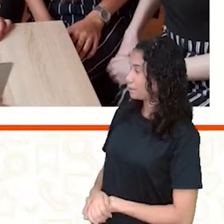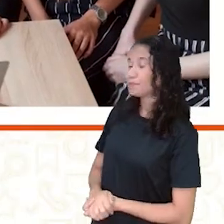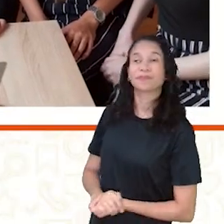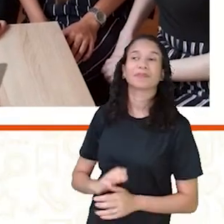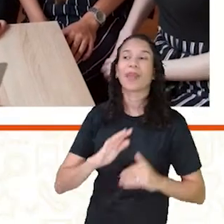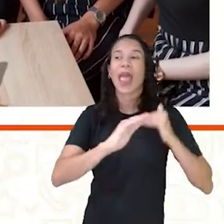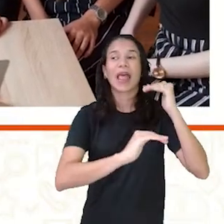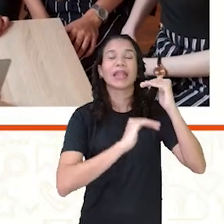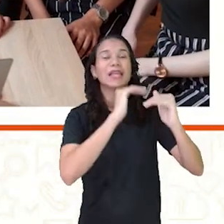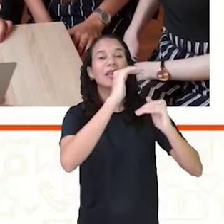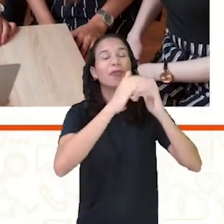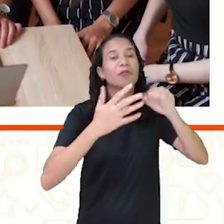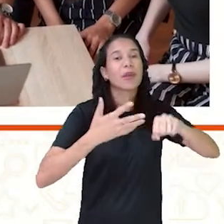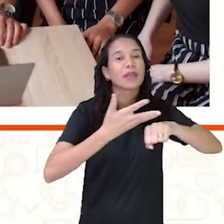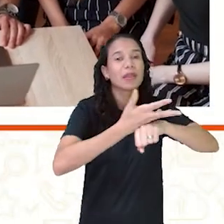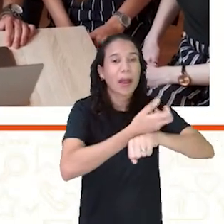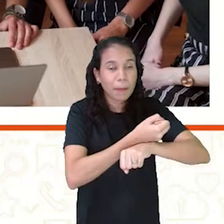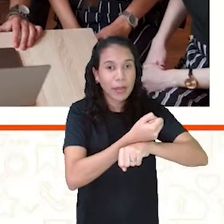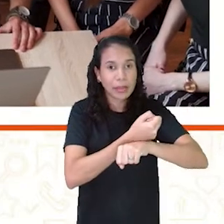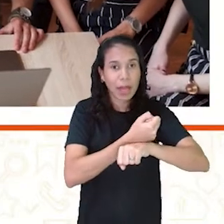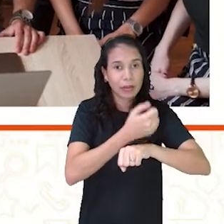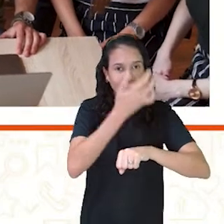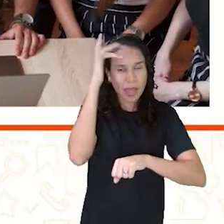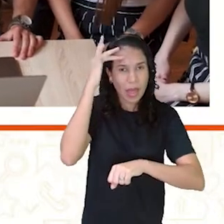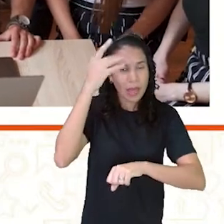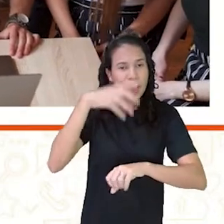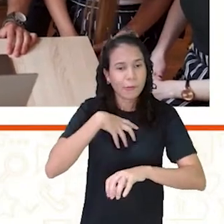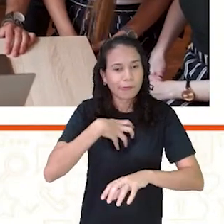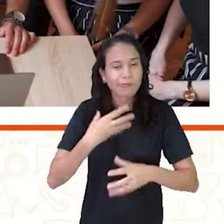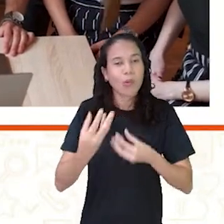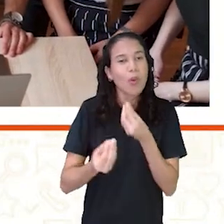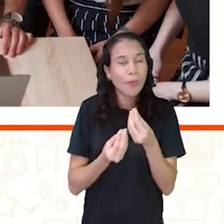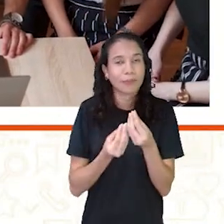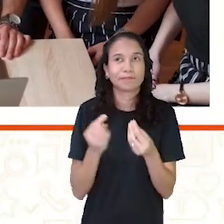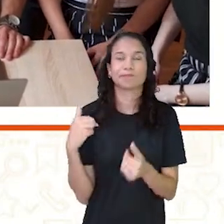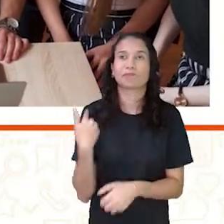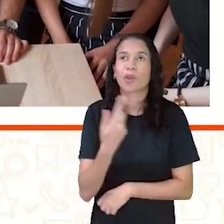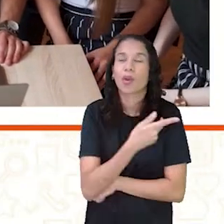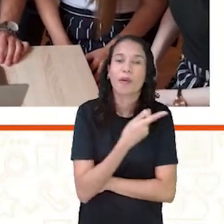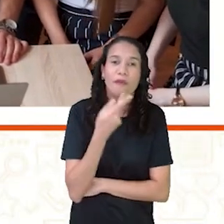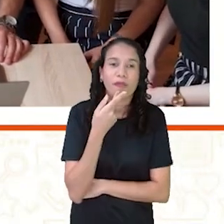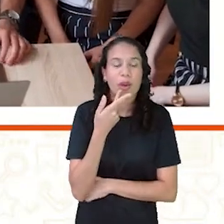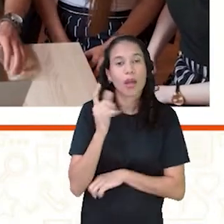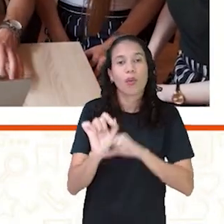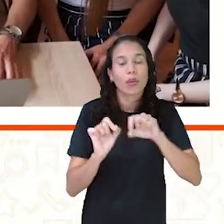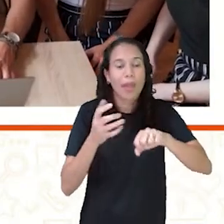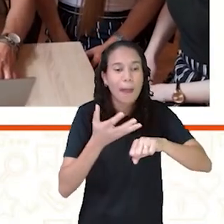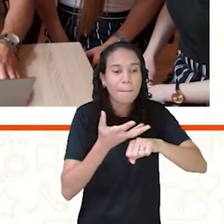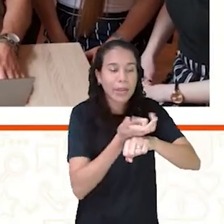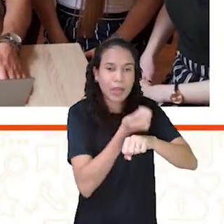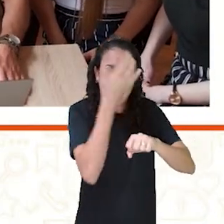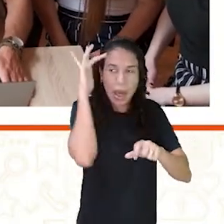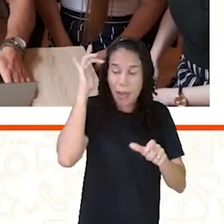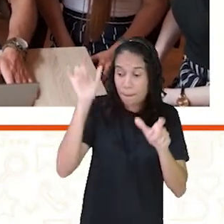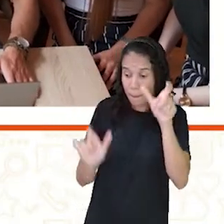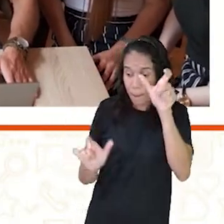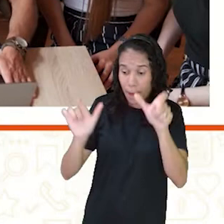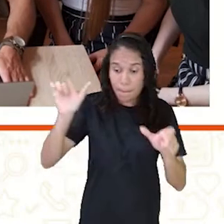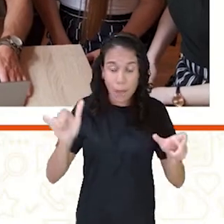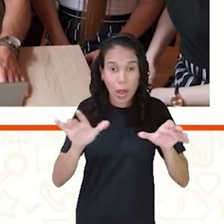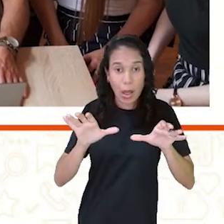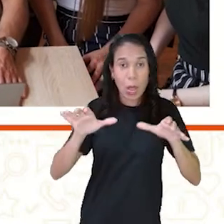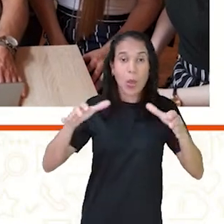O desenvolvimento de habilidades interpessoais. Então, quando a gente fala de habilidades interpessoais, a gente tá